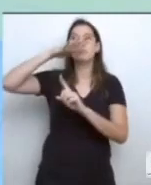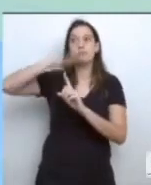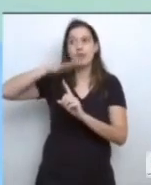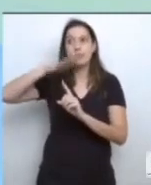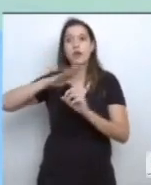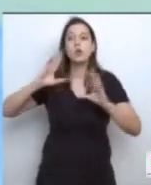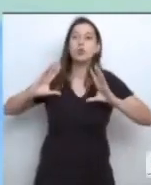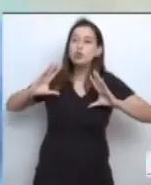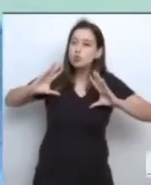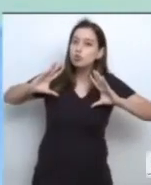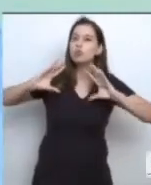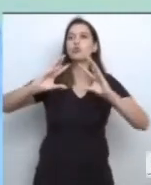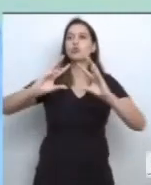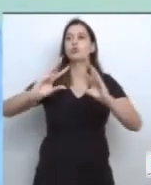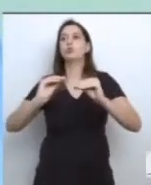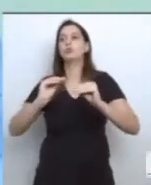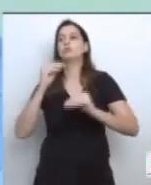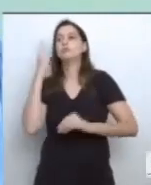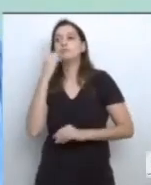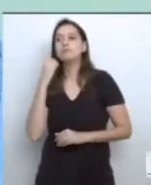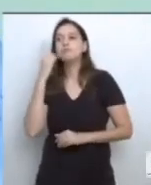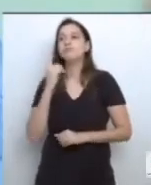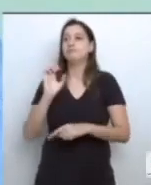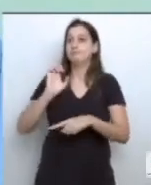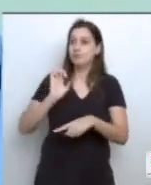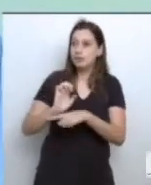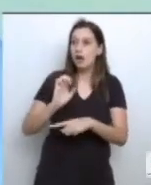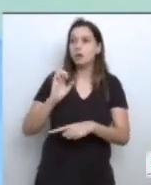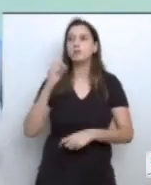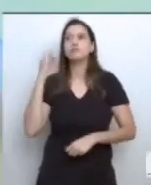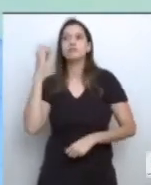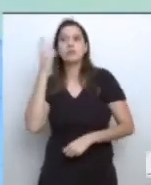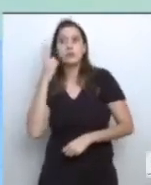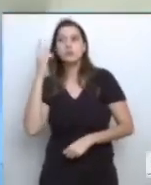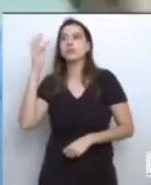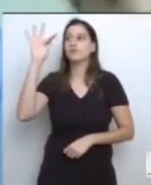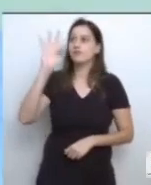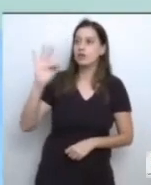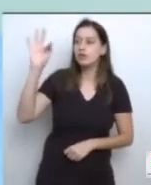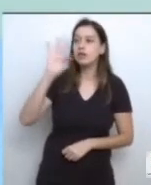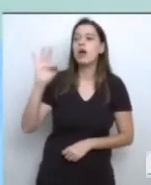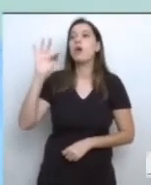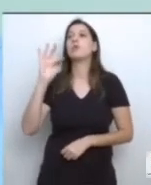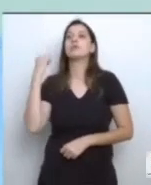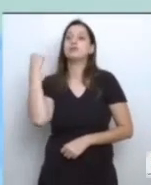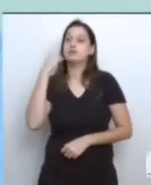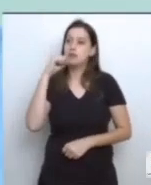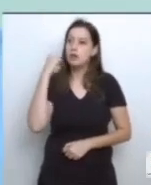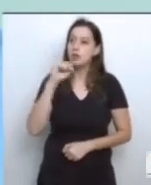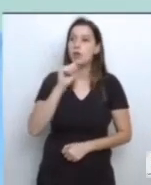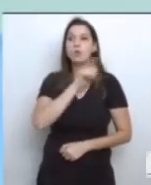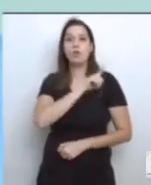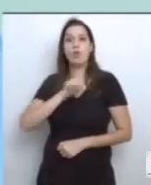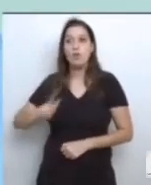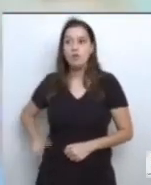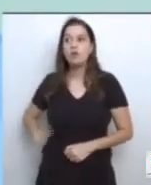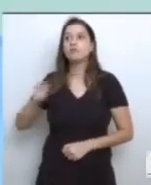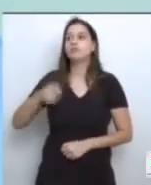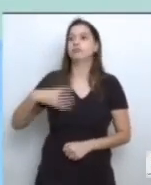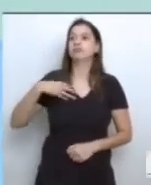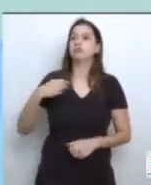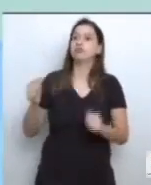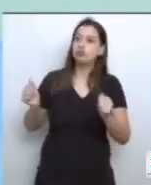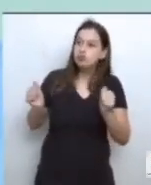os deputados estaduais, federais, senadores e o governador, para contar para o Ministério o que a gente acha da licitação em modelo